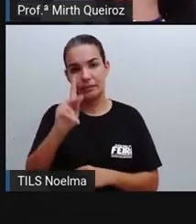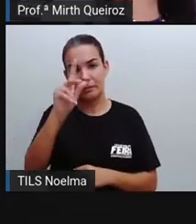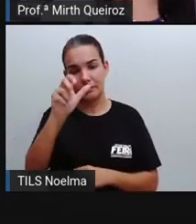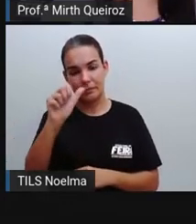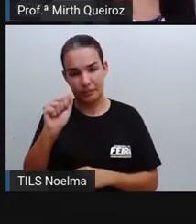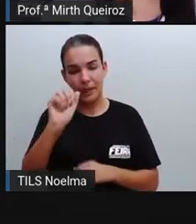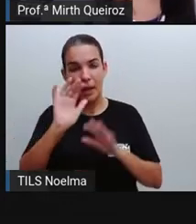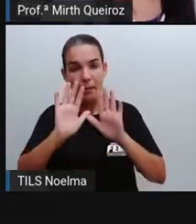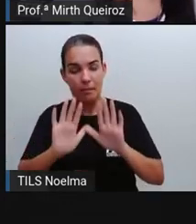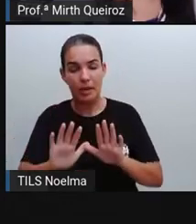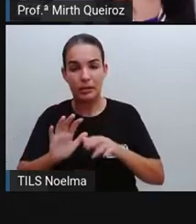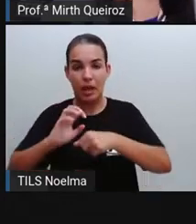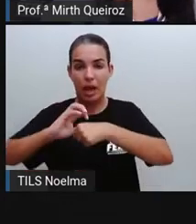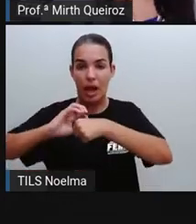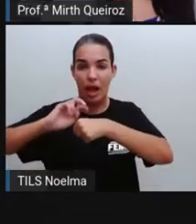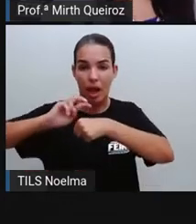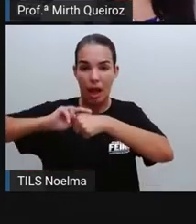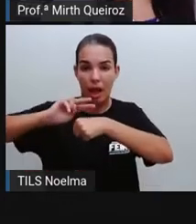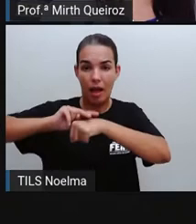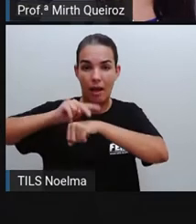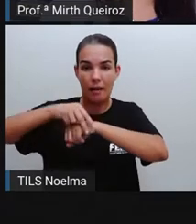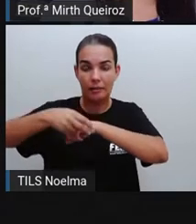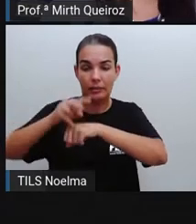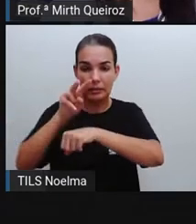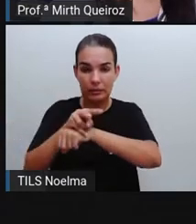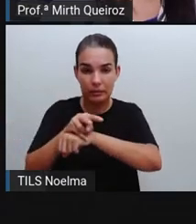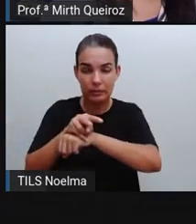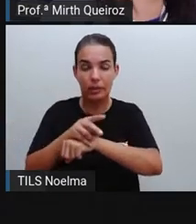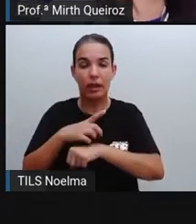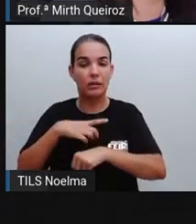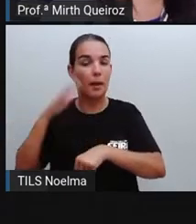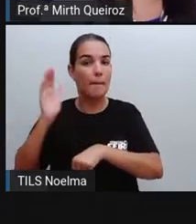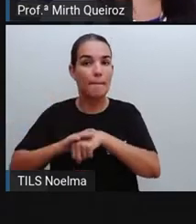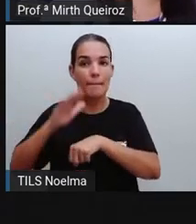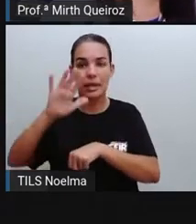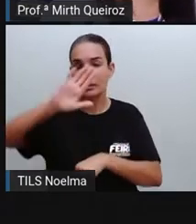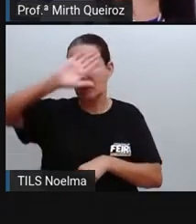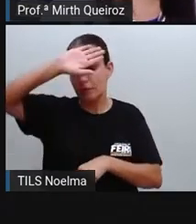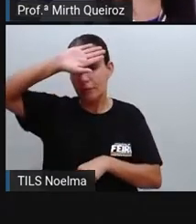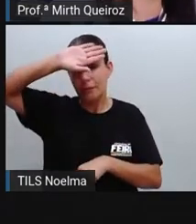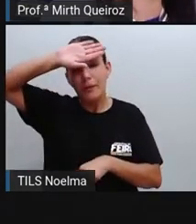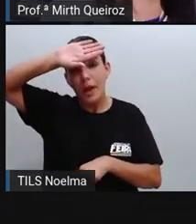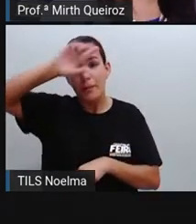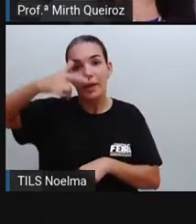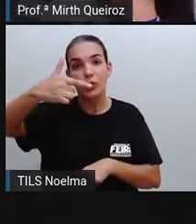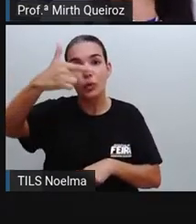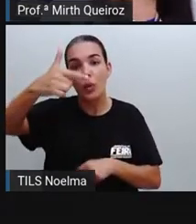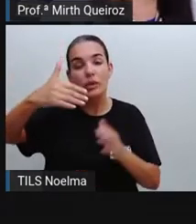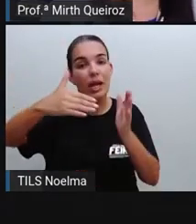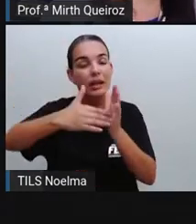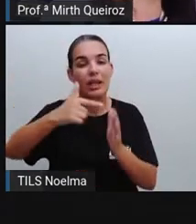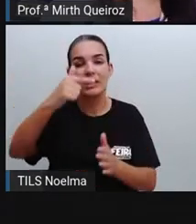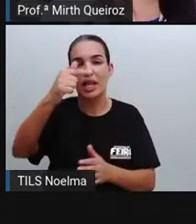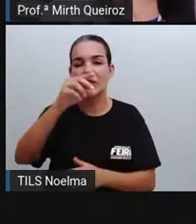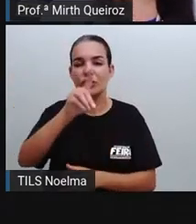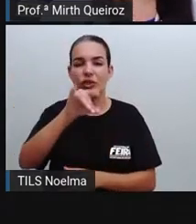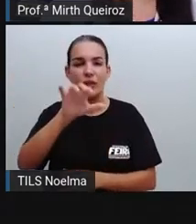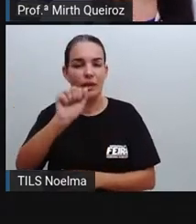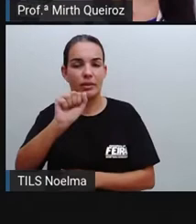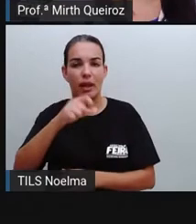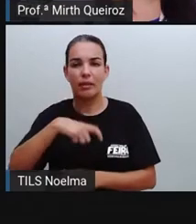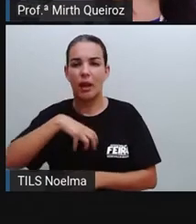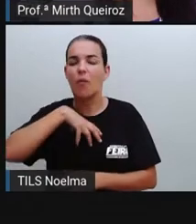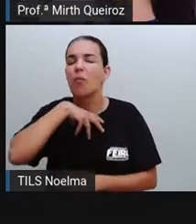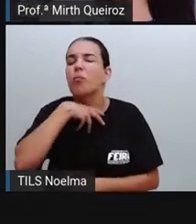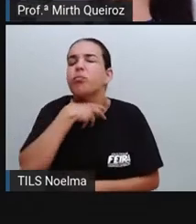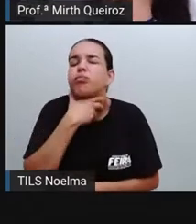doenças. Ela causa febre de dois a sete dias, náuseas, vômitos,